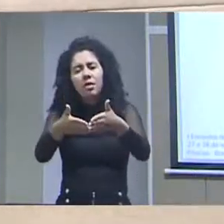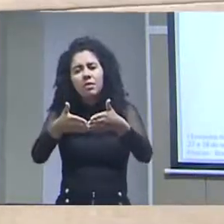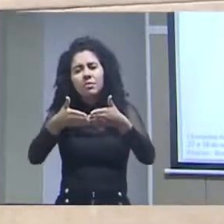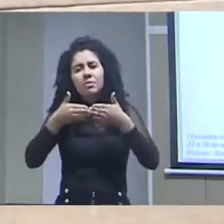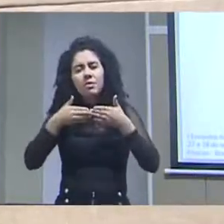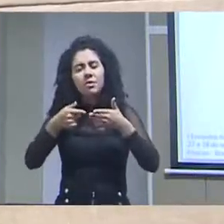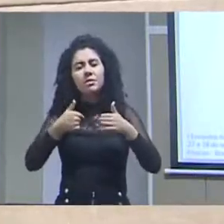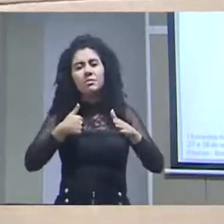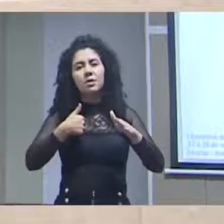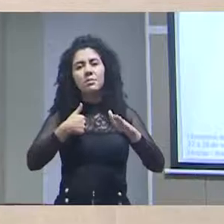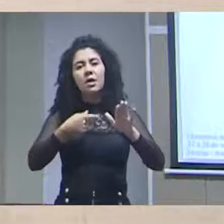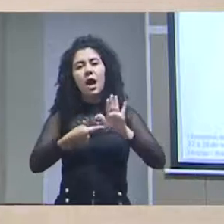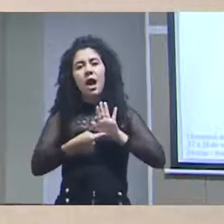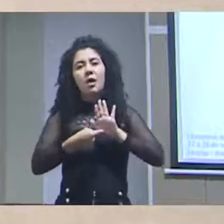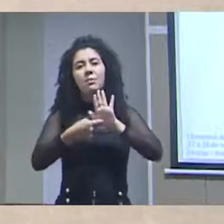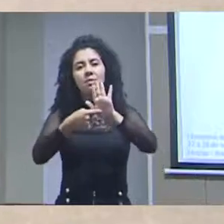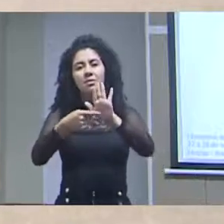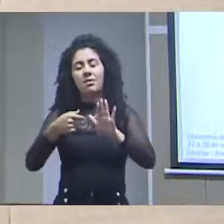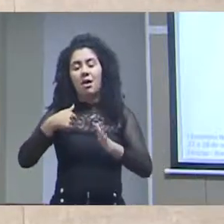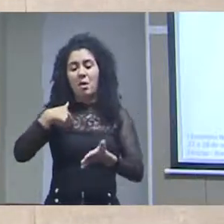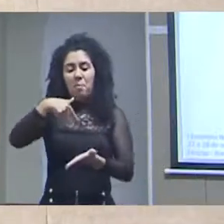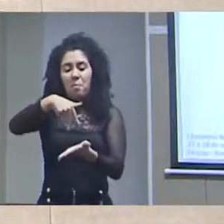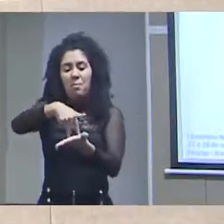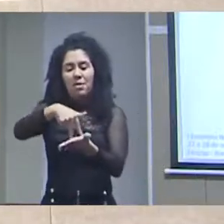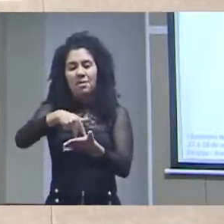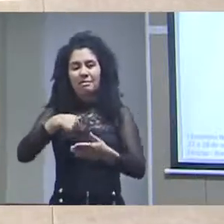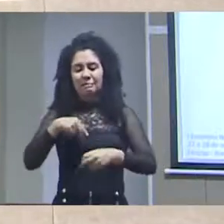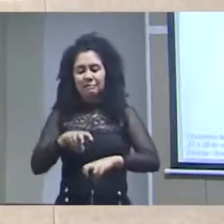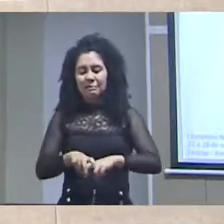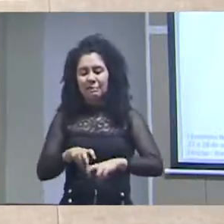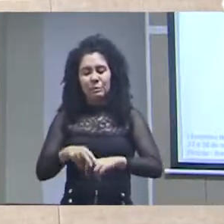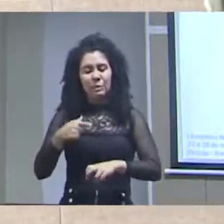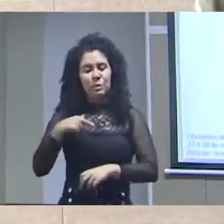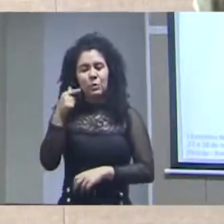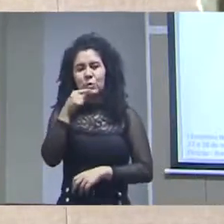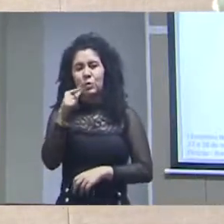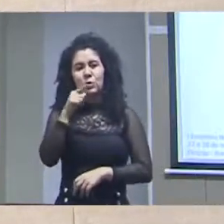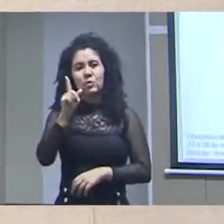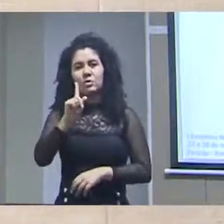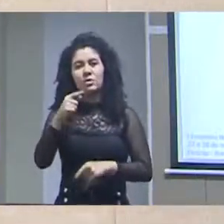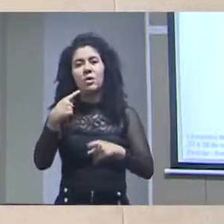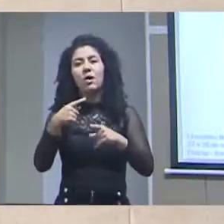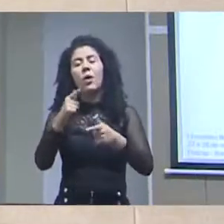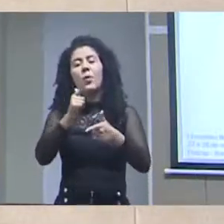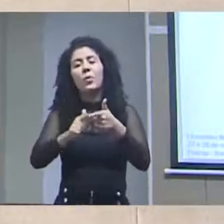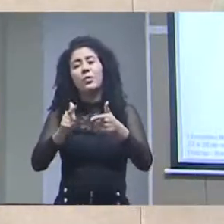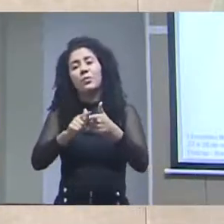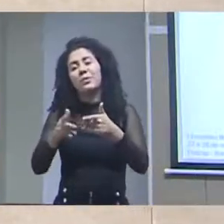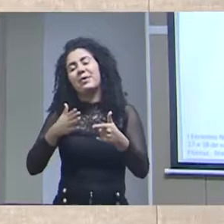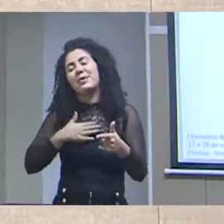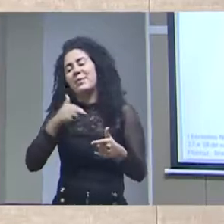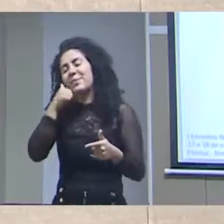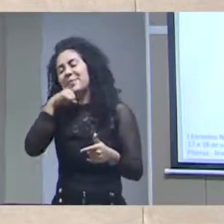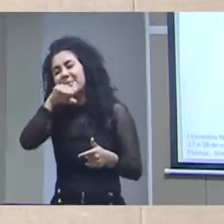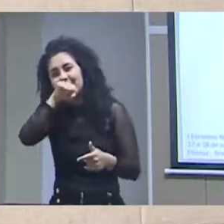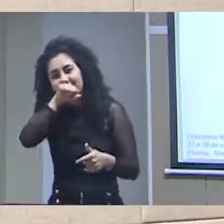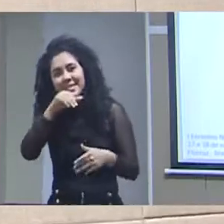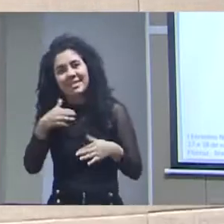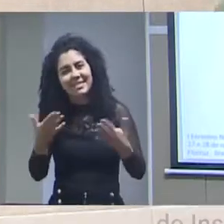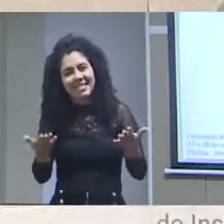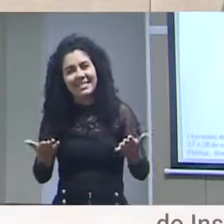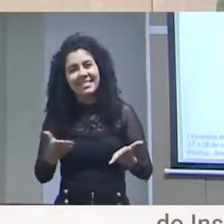licença para apresentar de pé, não consigo ficar muito tempo sentado, foi um problema para minha mãe, mas isso não vem